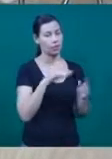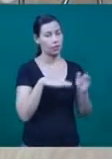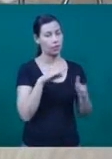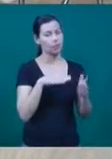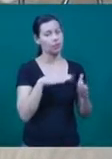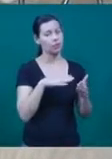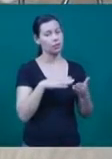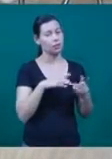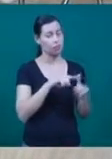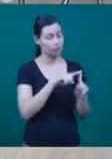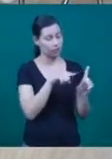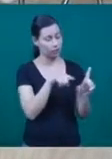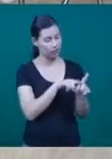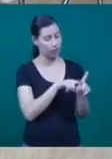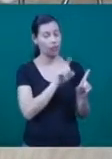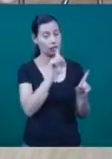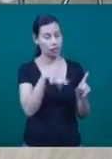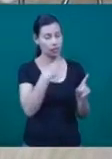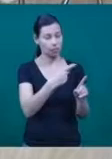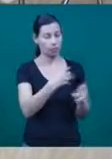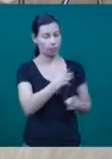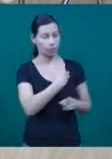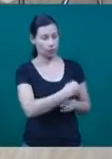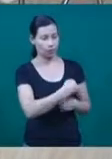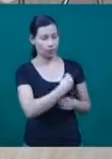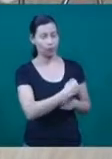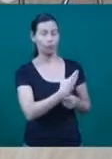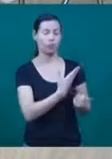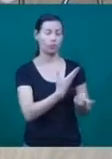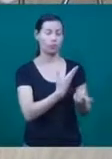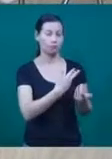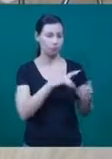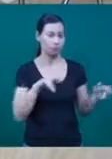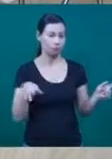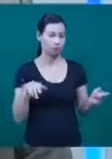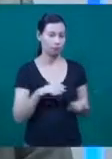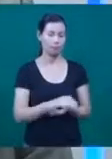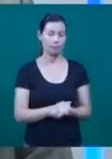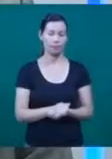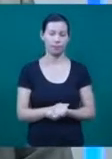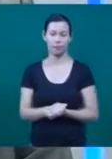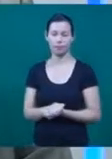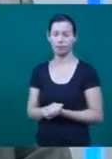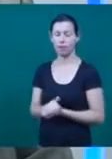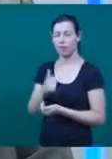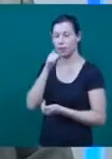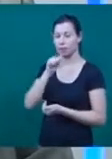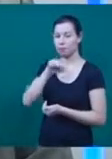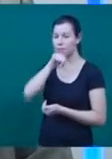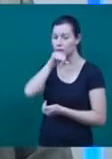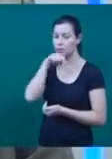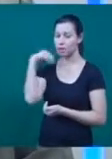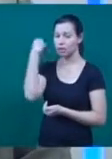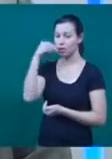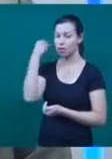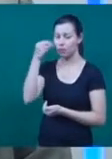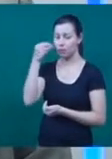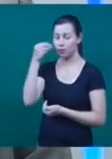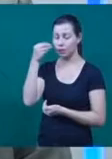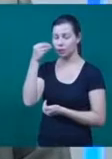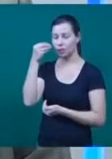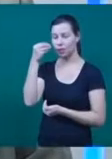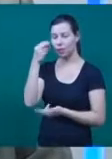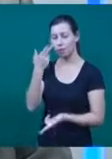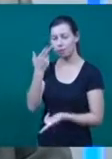formação do bebê, no aleitamento, na tranquilidade que se leva naquele momento também do colo? A mãe, ela acaba de passar por uma experiência